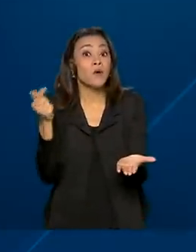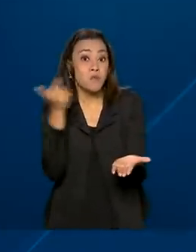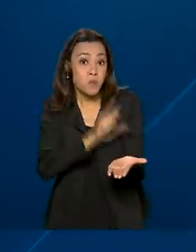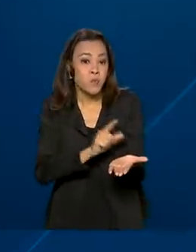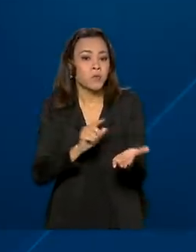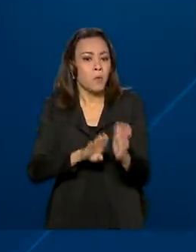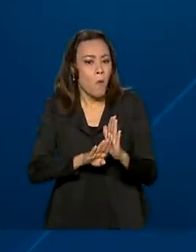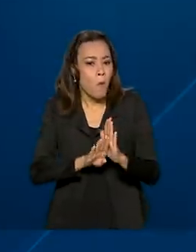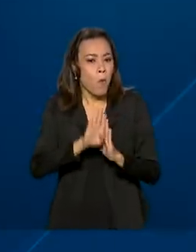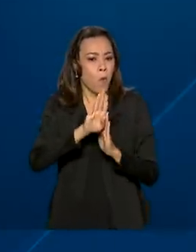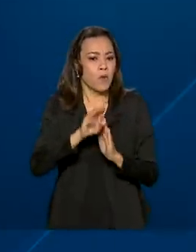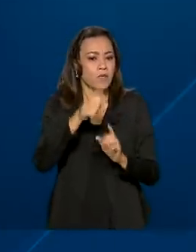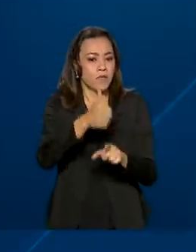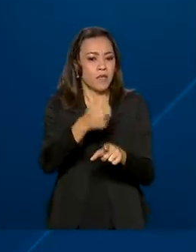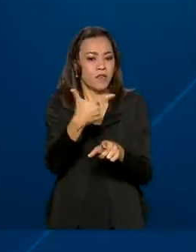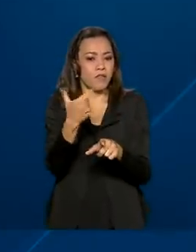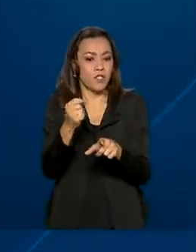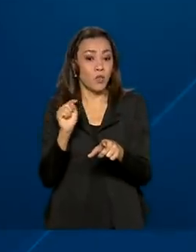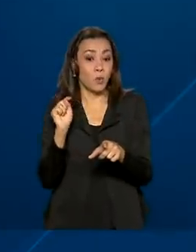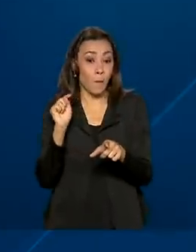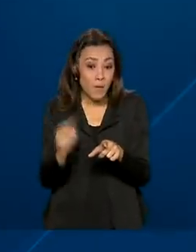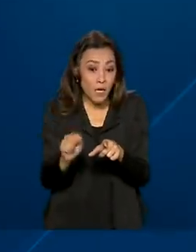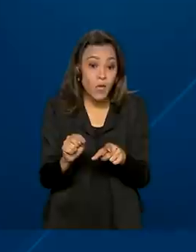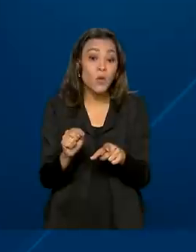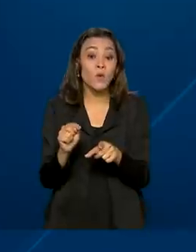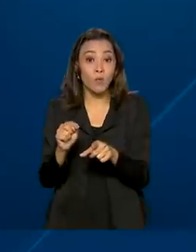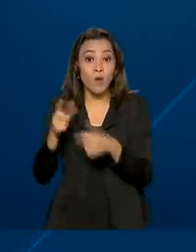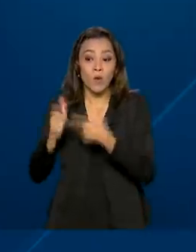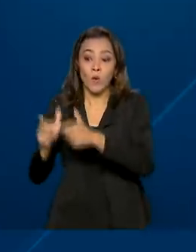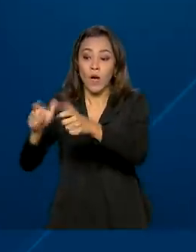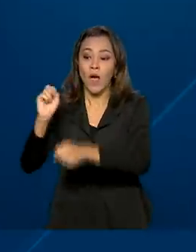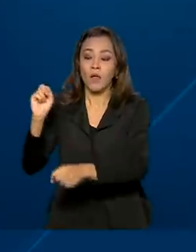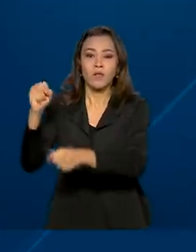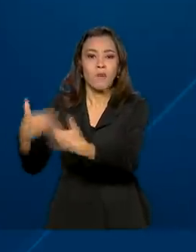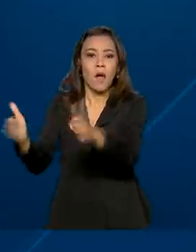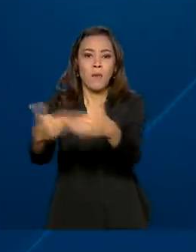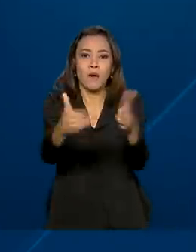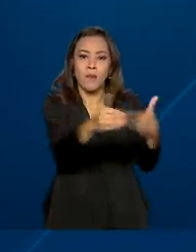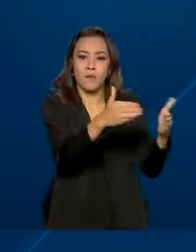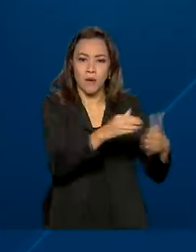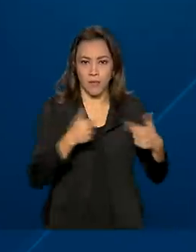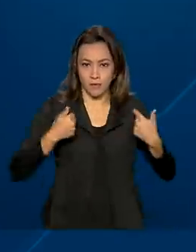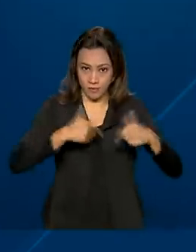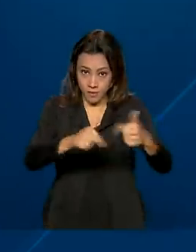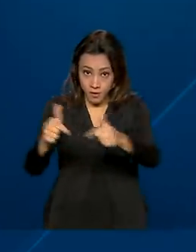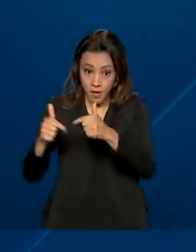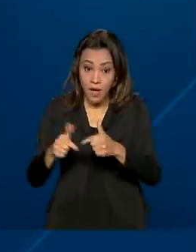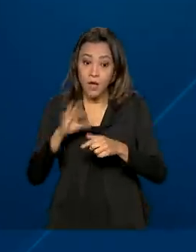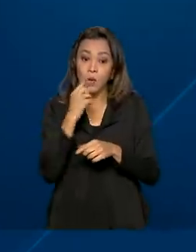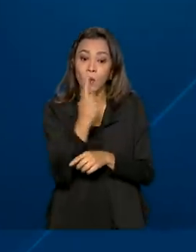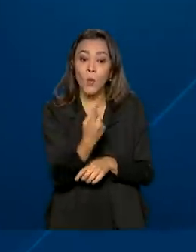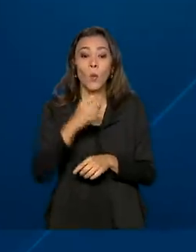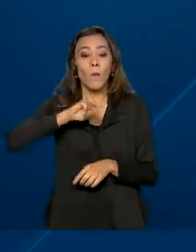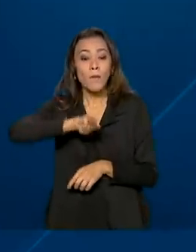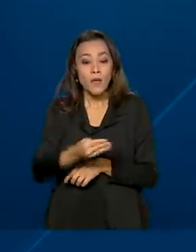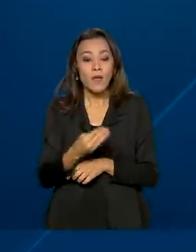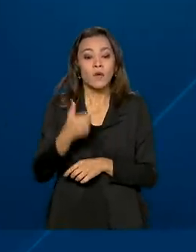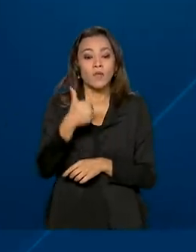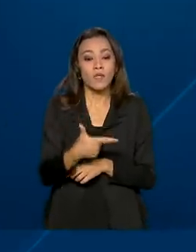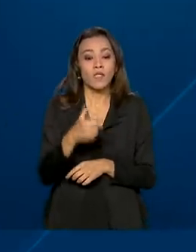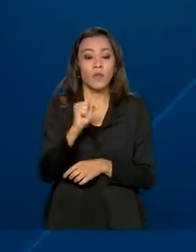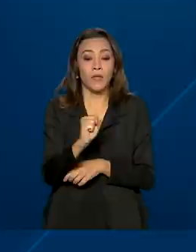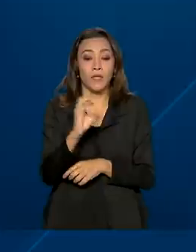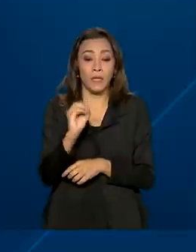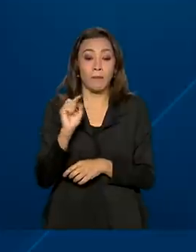saldo de quase 121 mil postos de trabalho. Foram mais de 1 milhão e 380 mil admissões